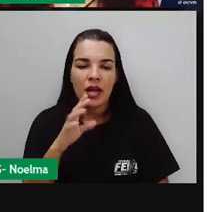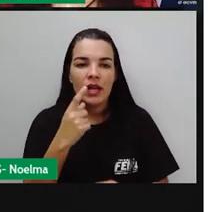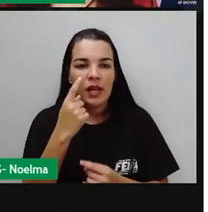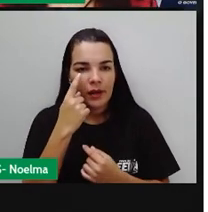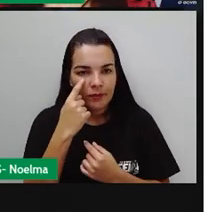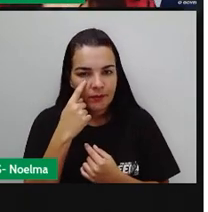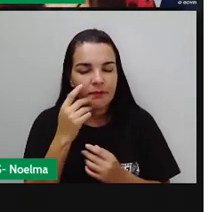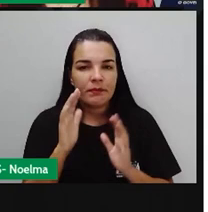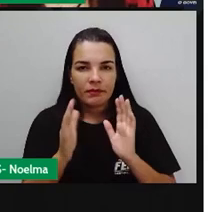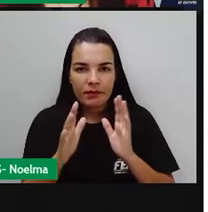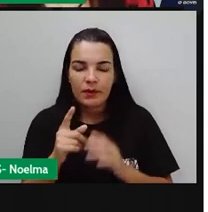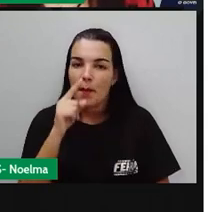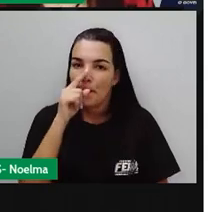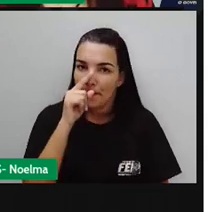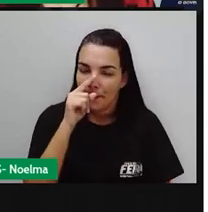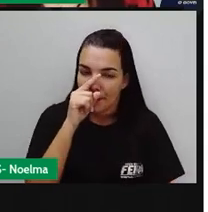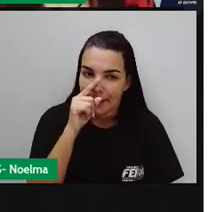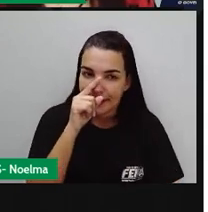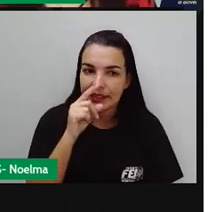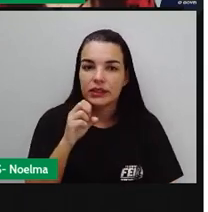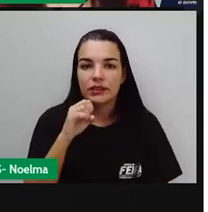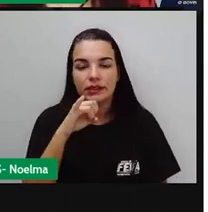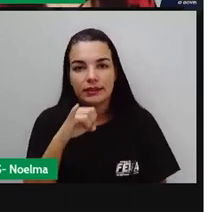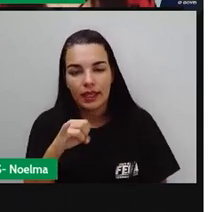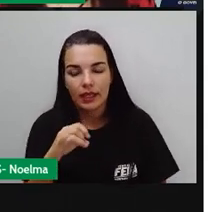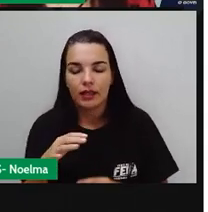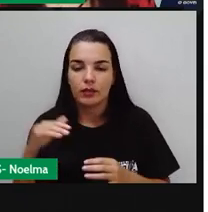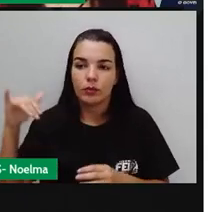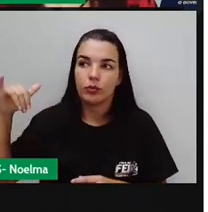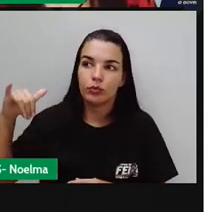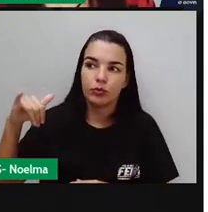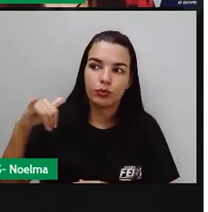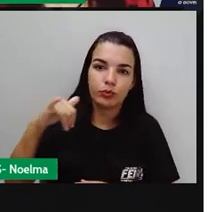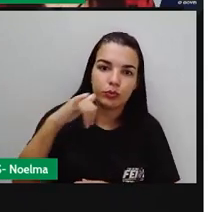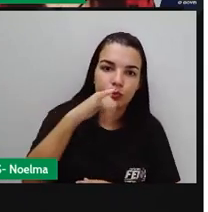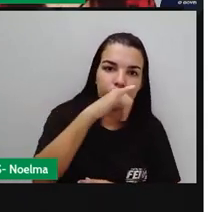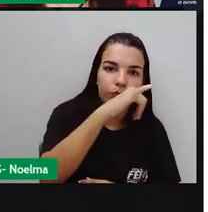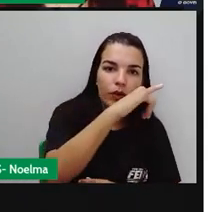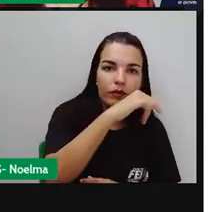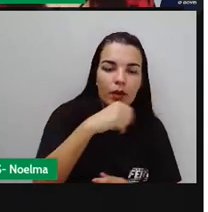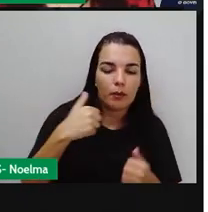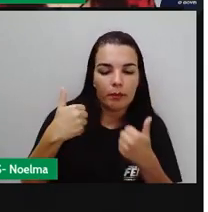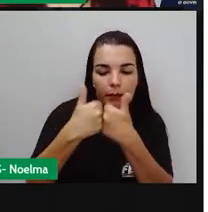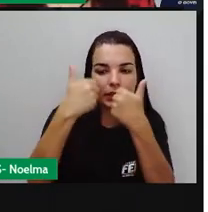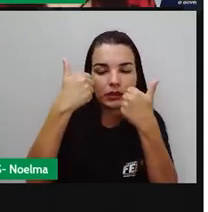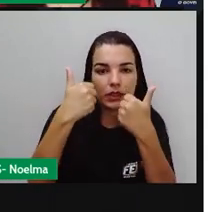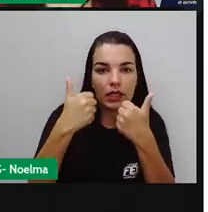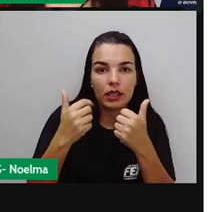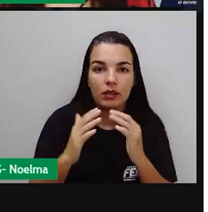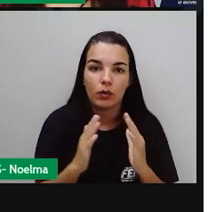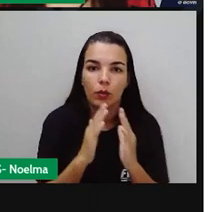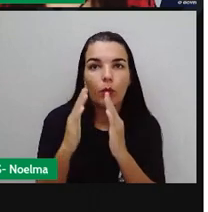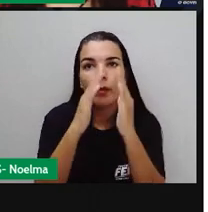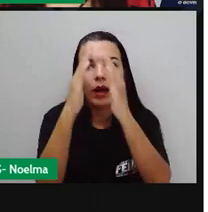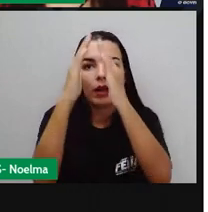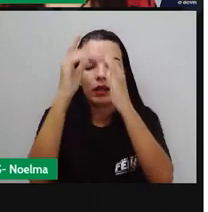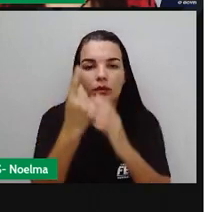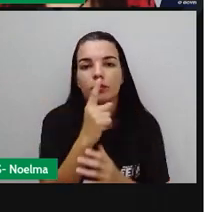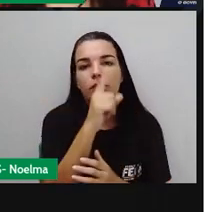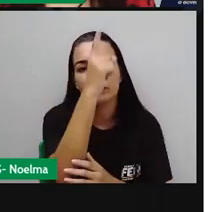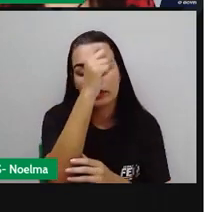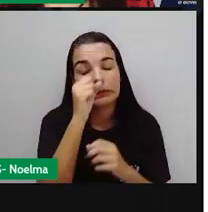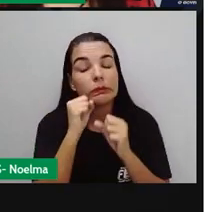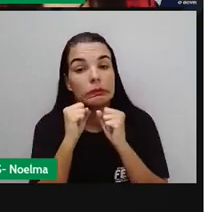Aí vocês viram, né, os riscos que essas aeronaves, principalmente as pequenas, né, elas sofrem caso entrem